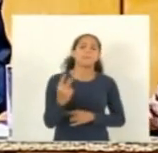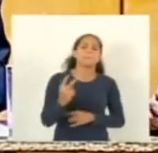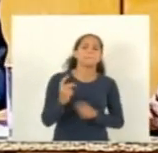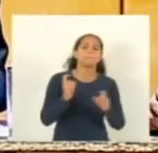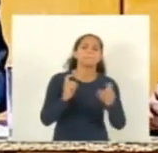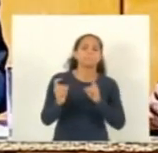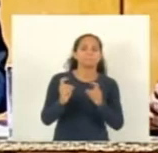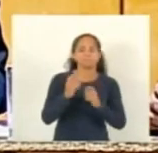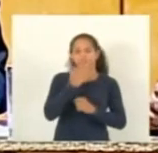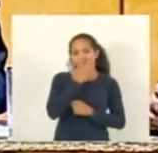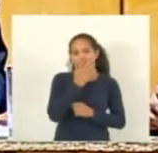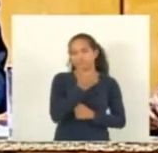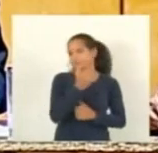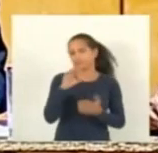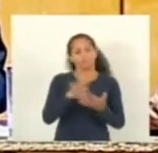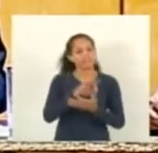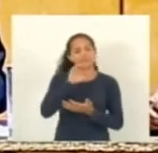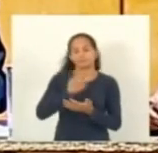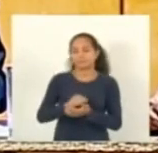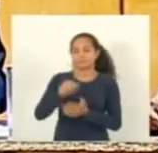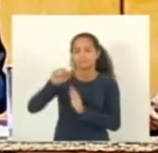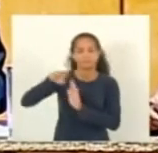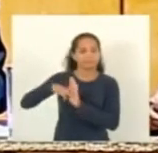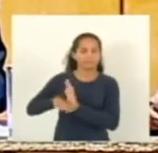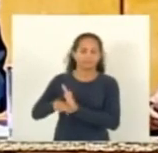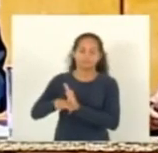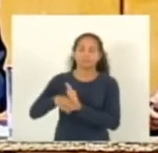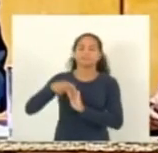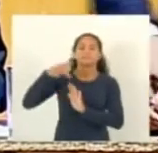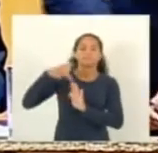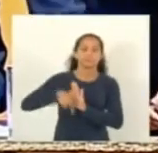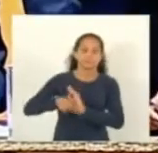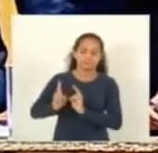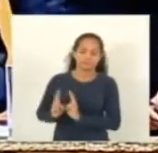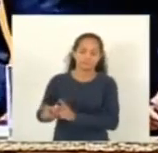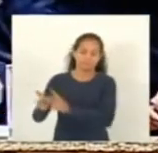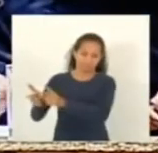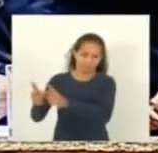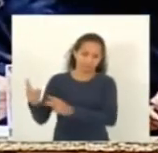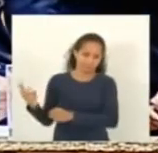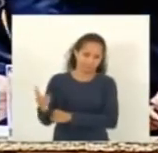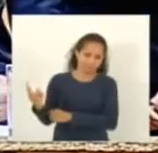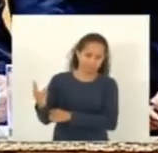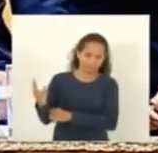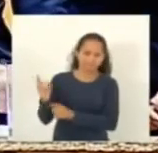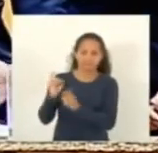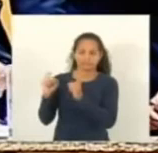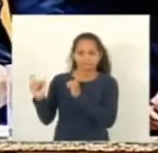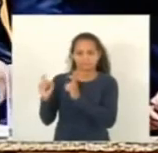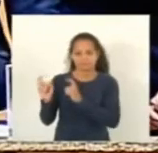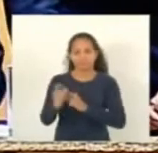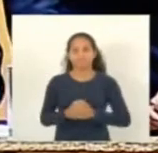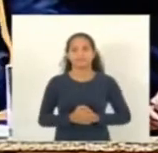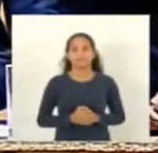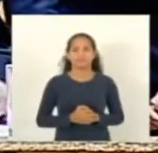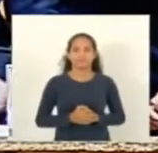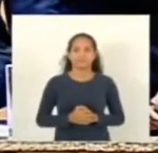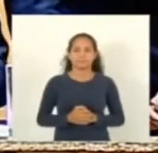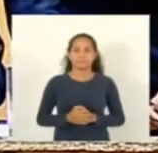não havendo oradores escritos os projetos seguem para a terceira sessão o item